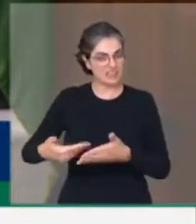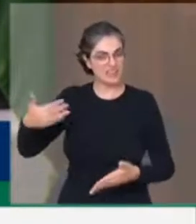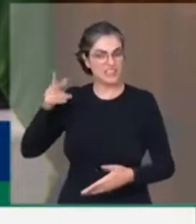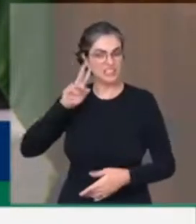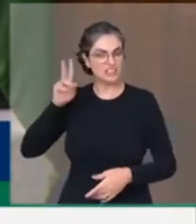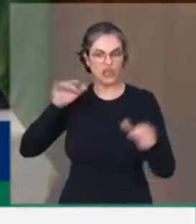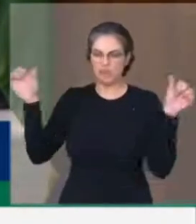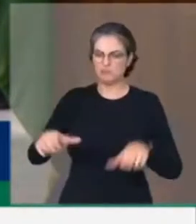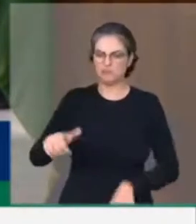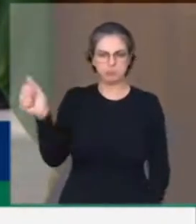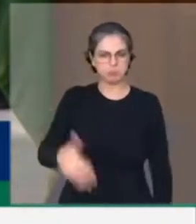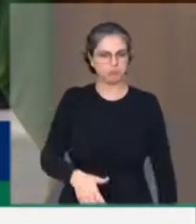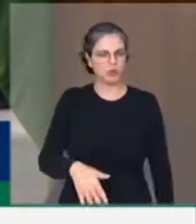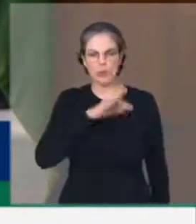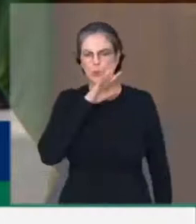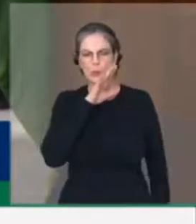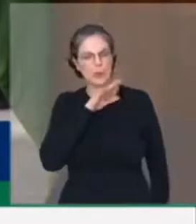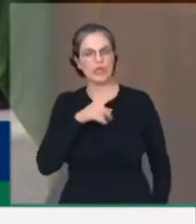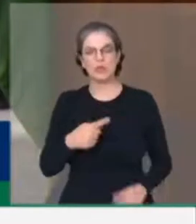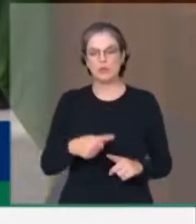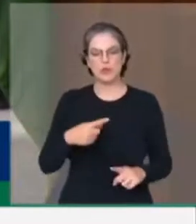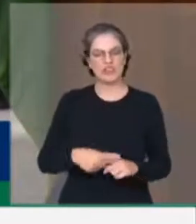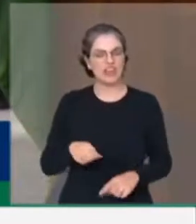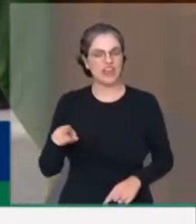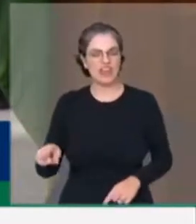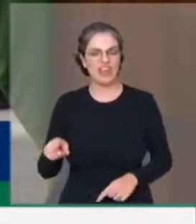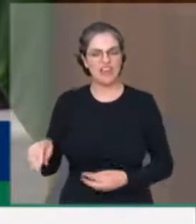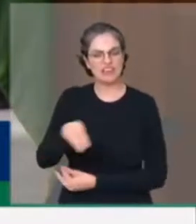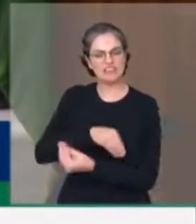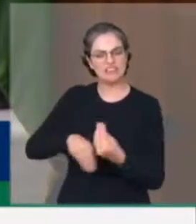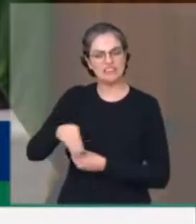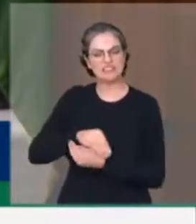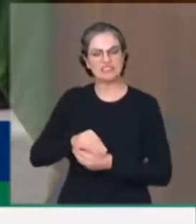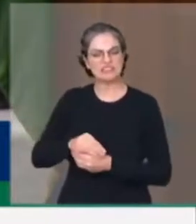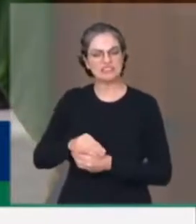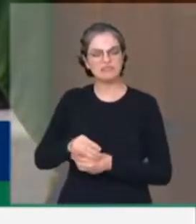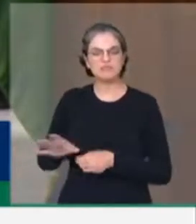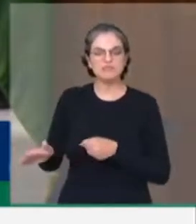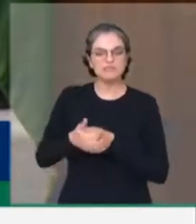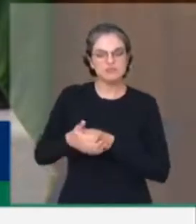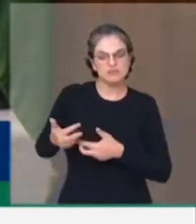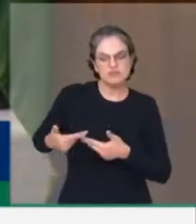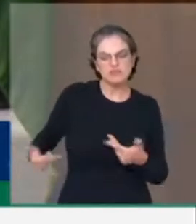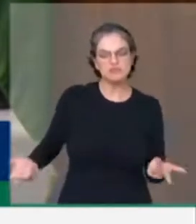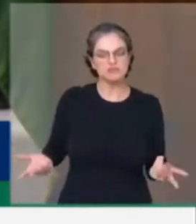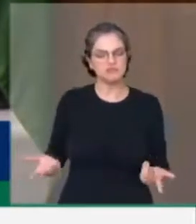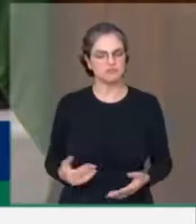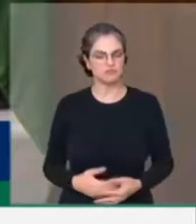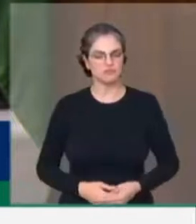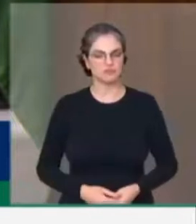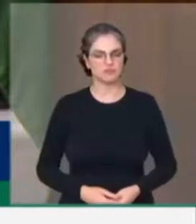escória, a escória das relações subterrâneas? Nós não estaremos aqui